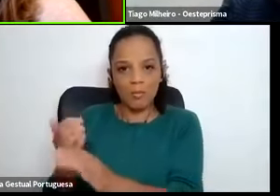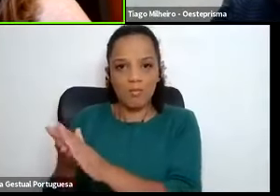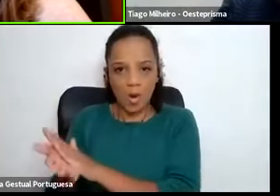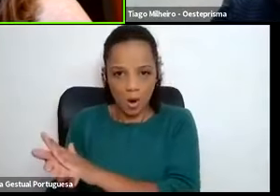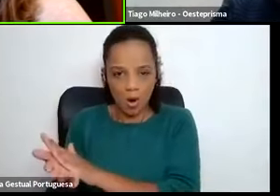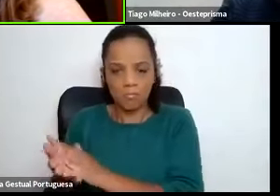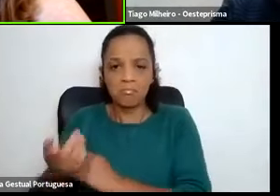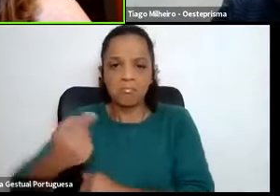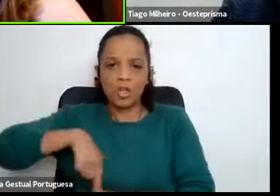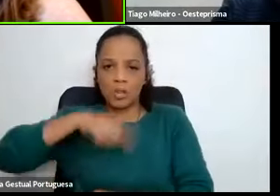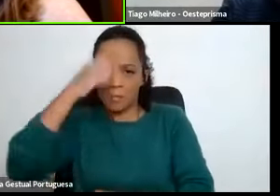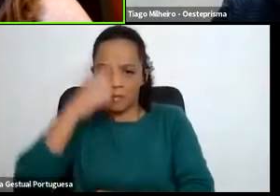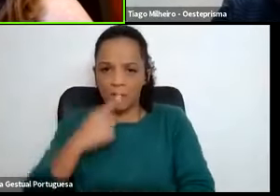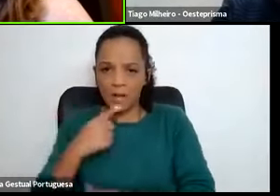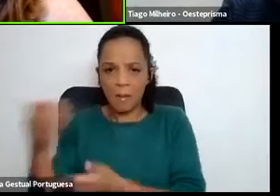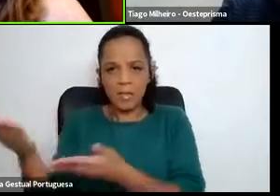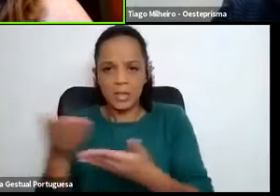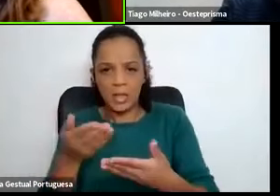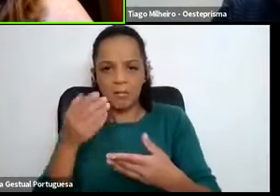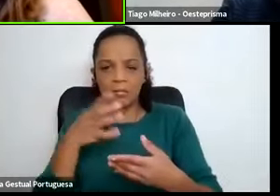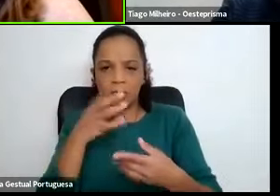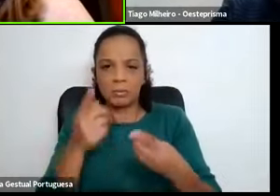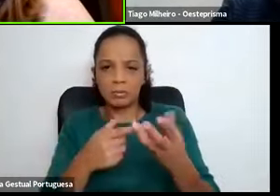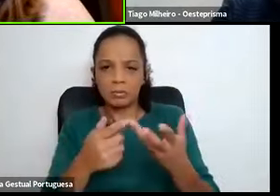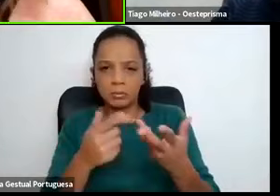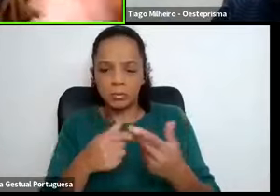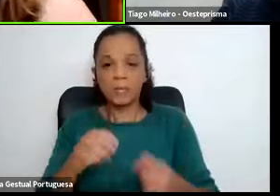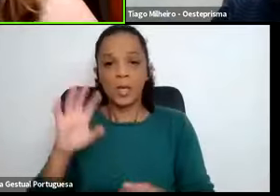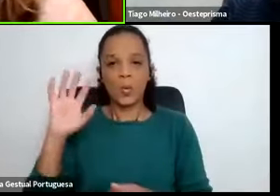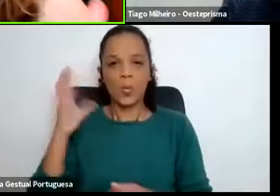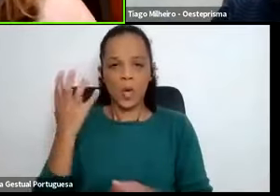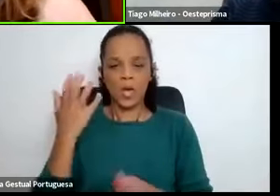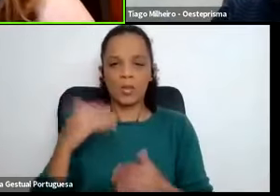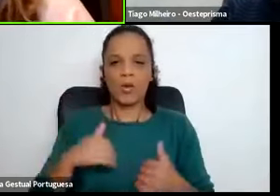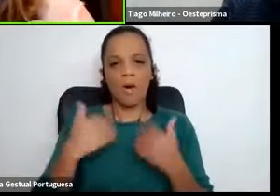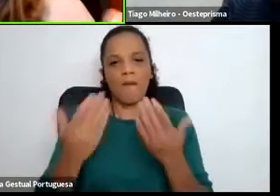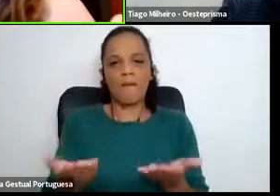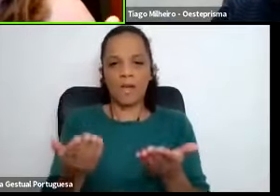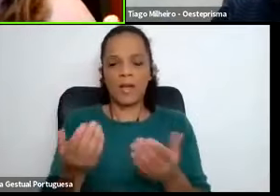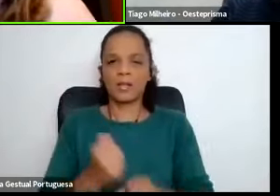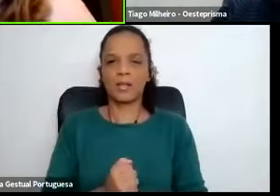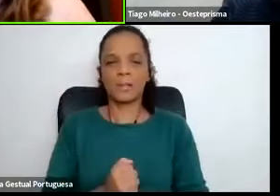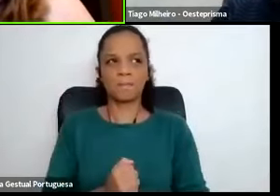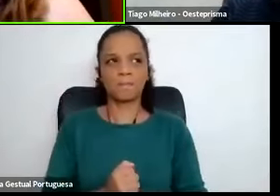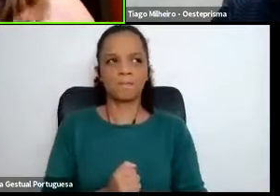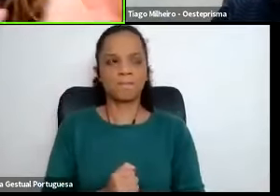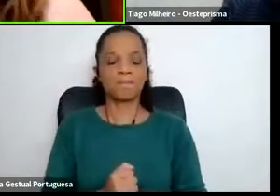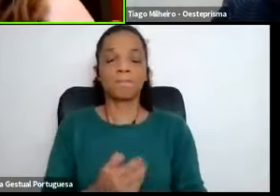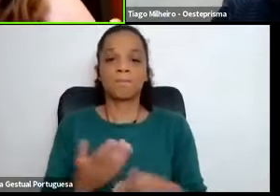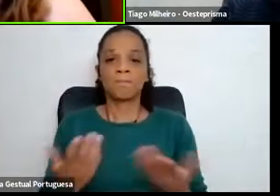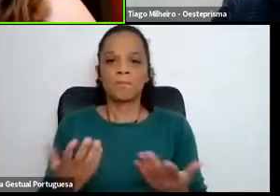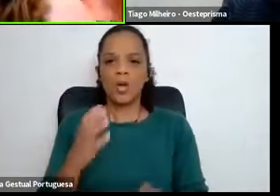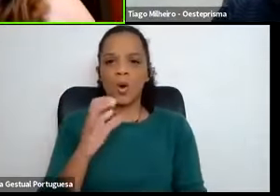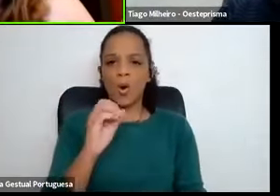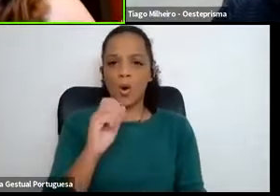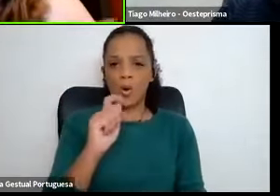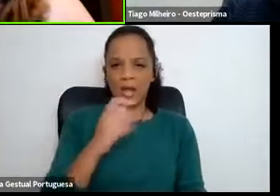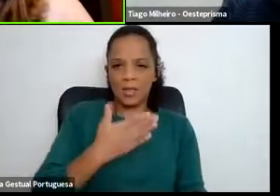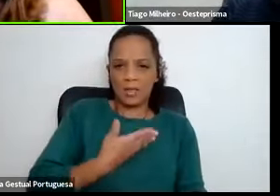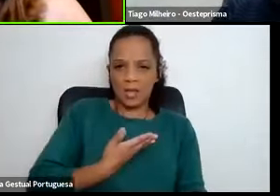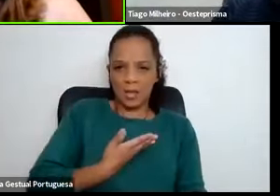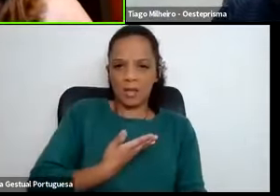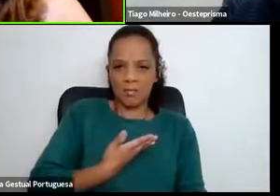Quando fez essa oferta, o que é que o levou a confiar na OED como um